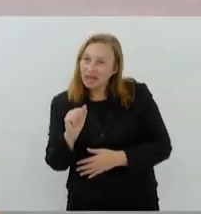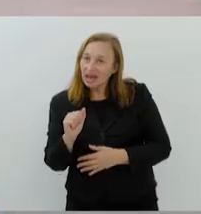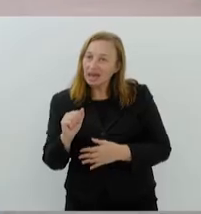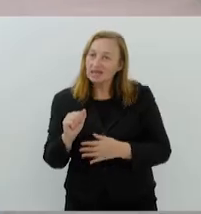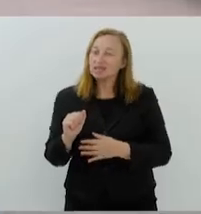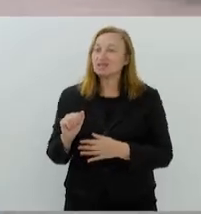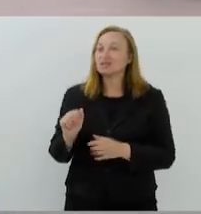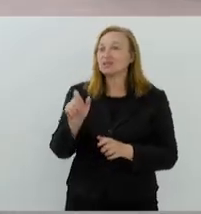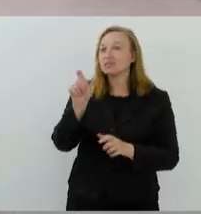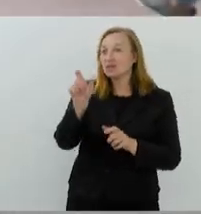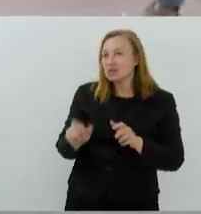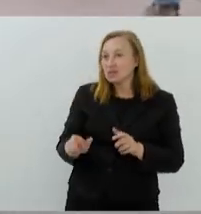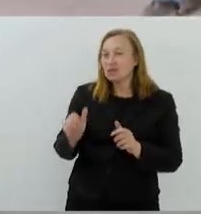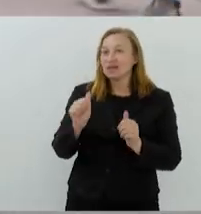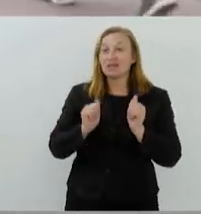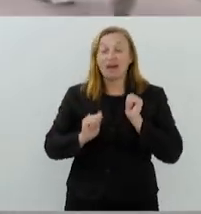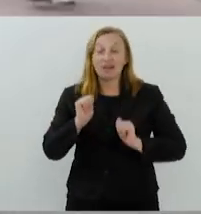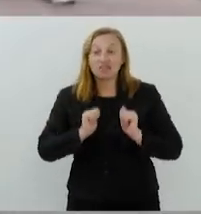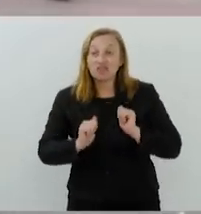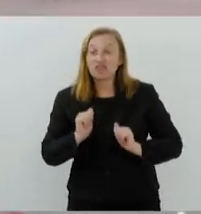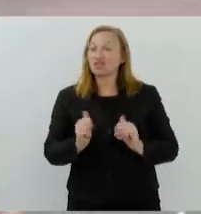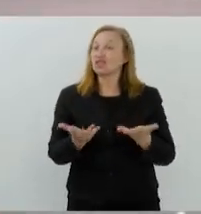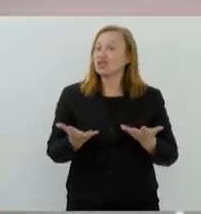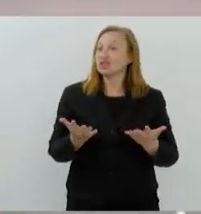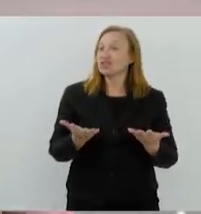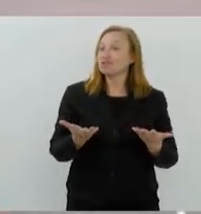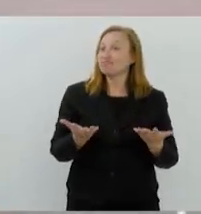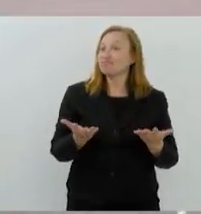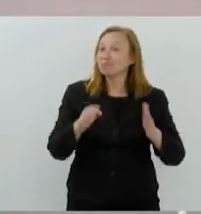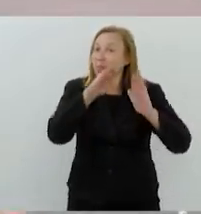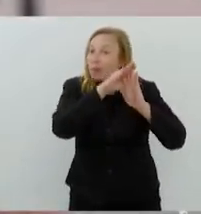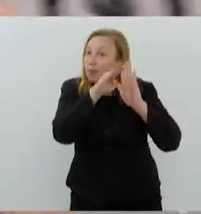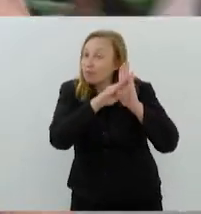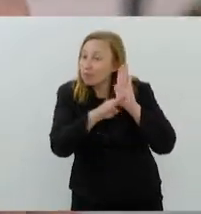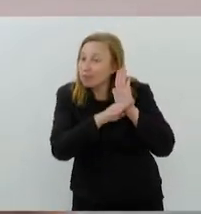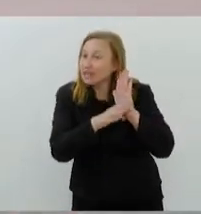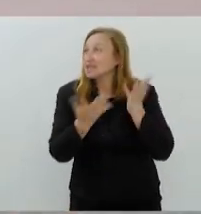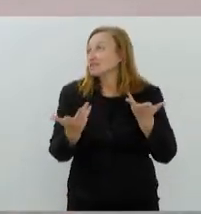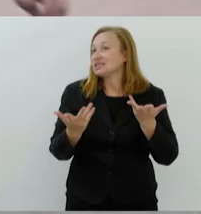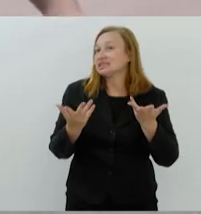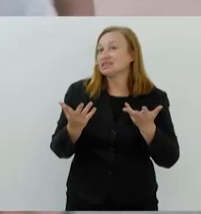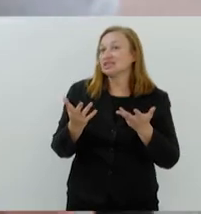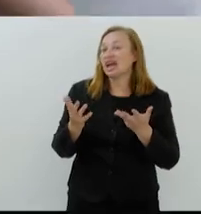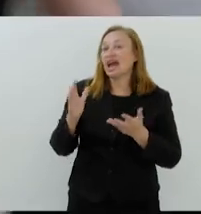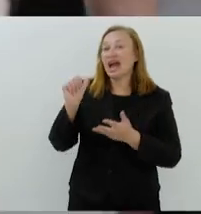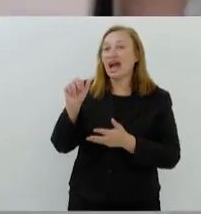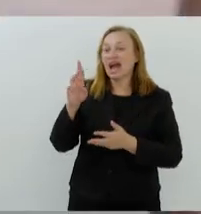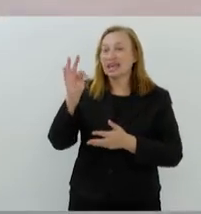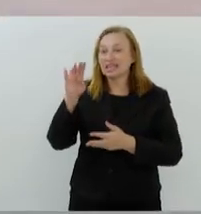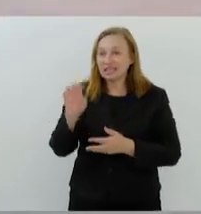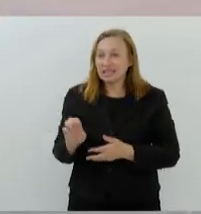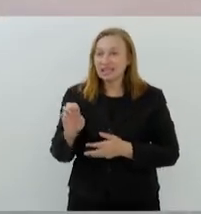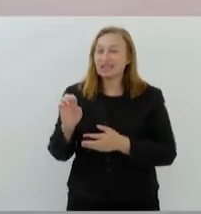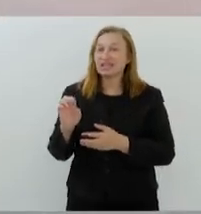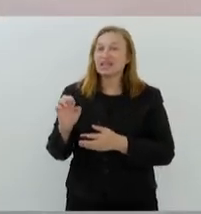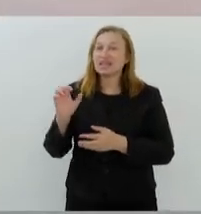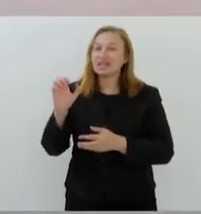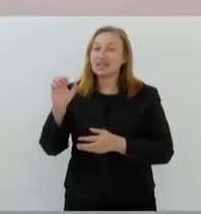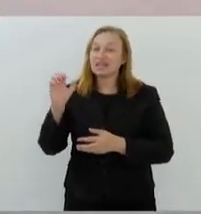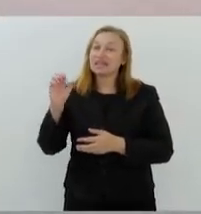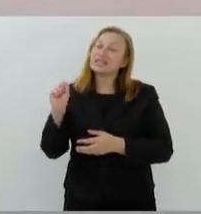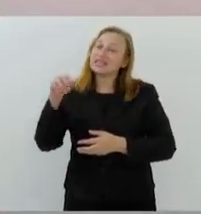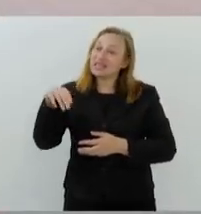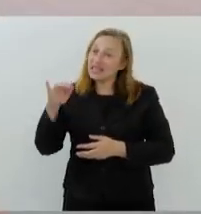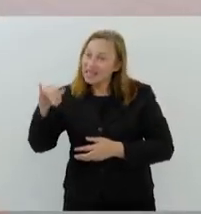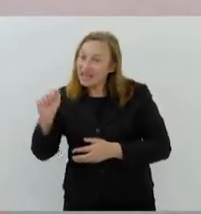contemporâneos, programações com esse aspecto tanto de artes cênicas quanto musicais. E é o que